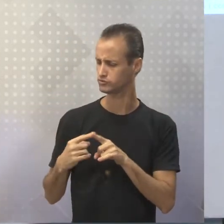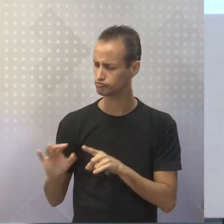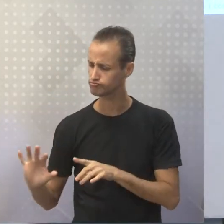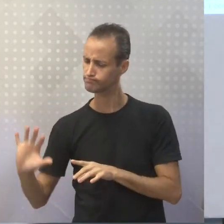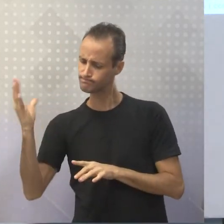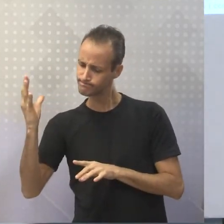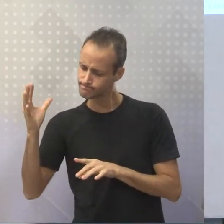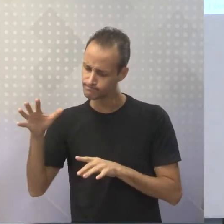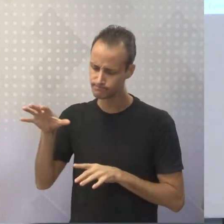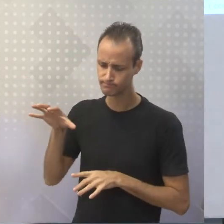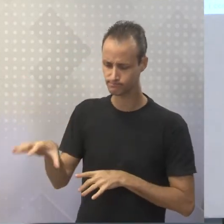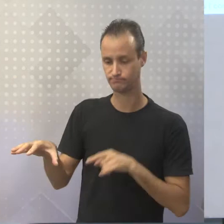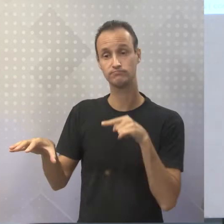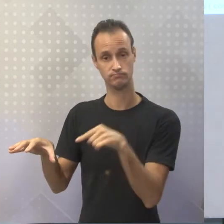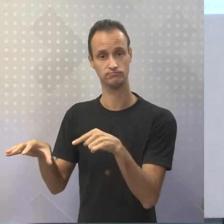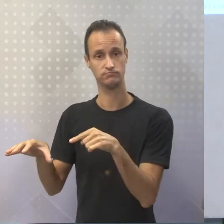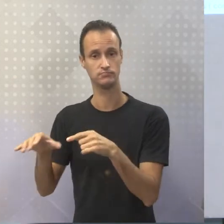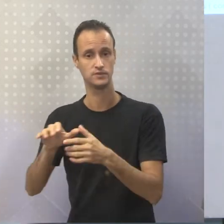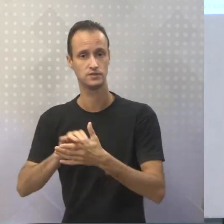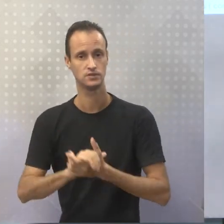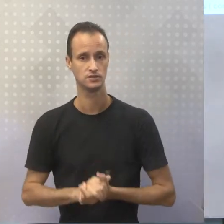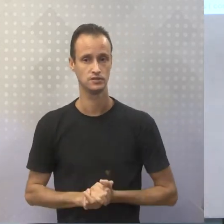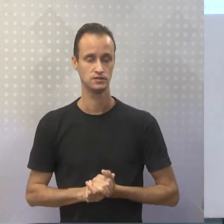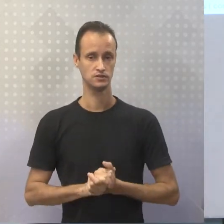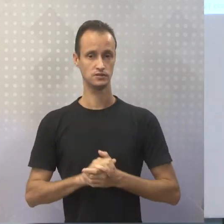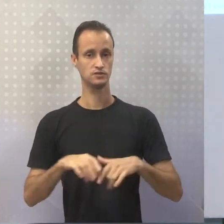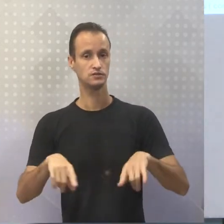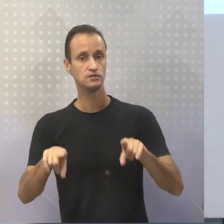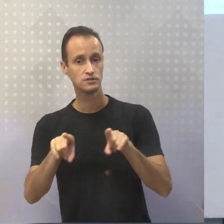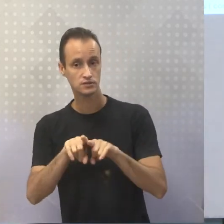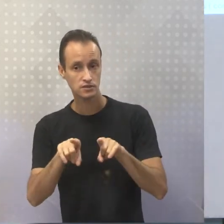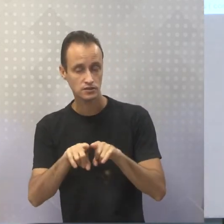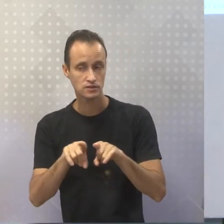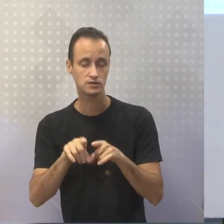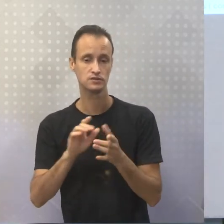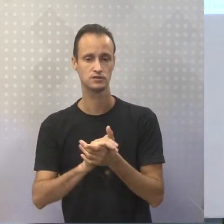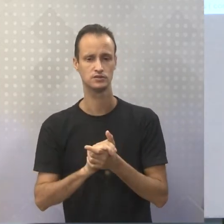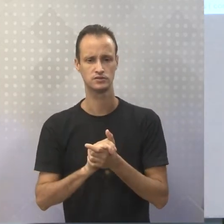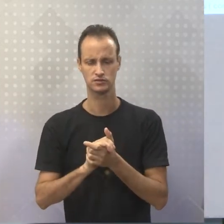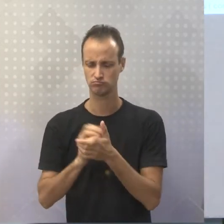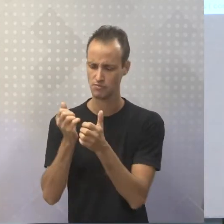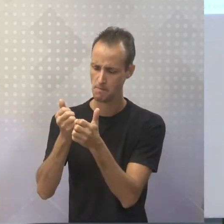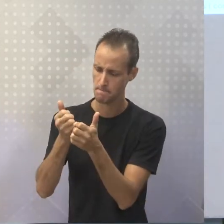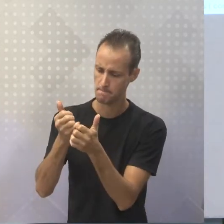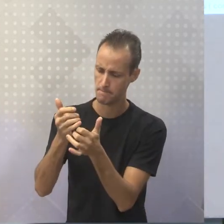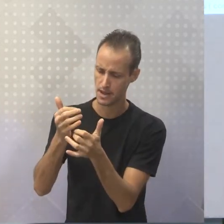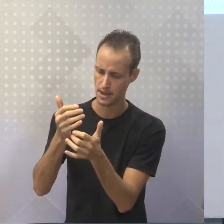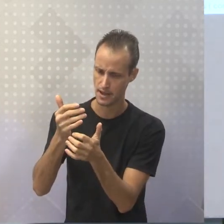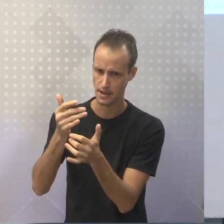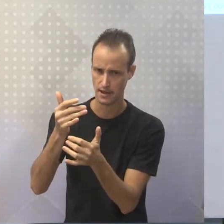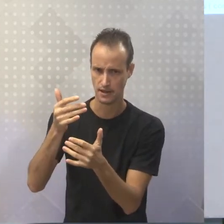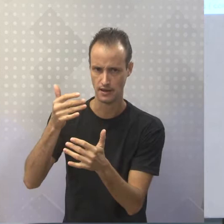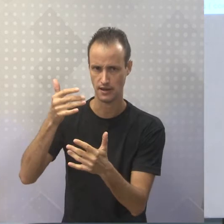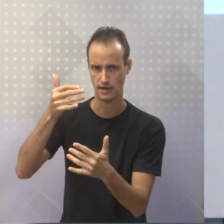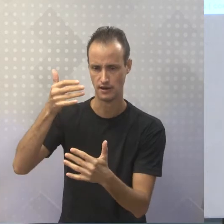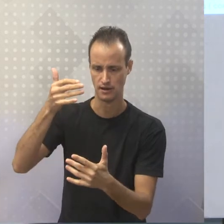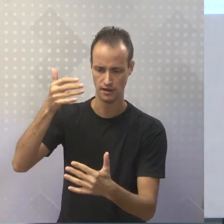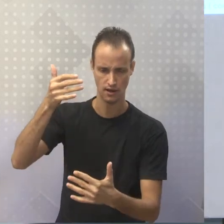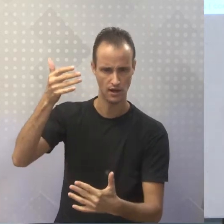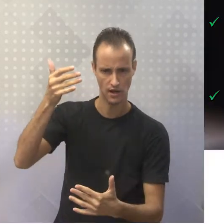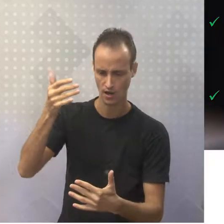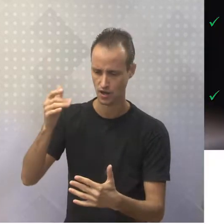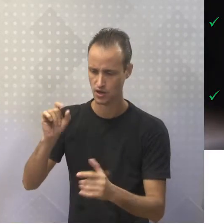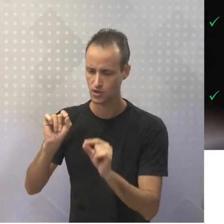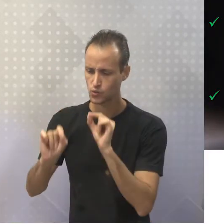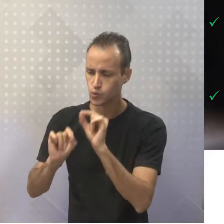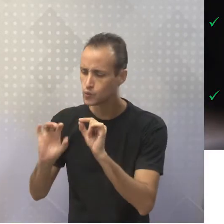aconteceu? E vou também fazer o detalhamento do que